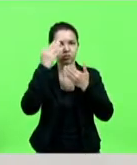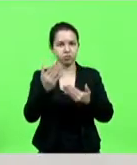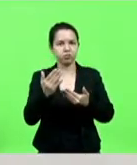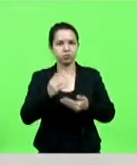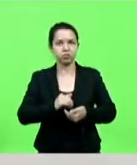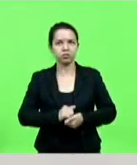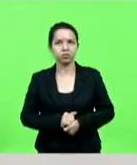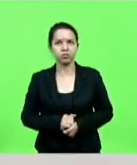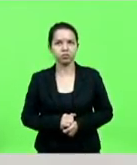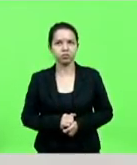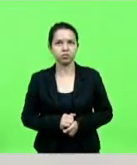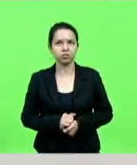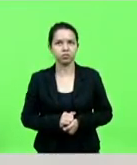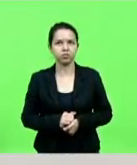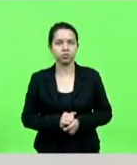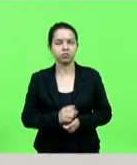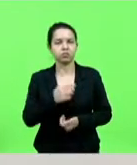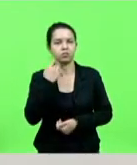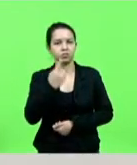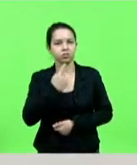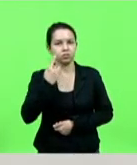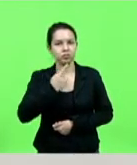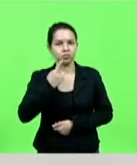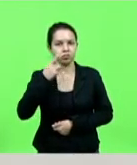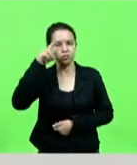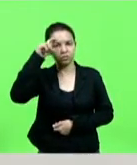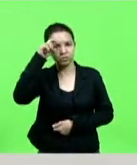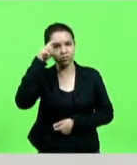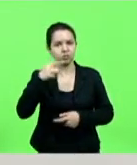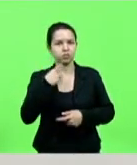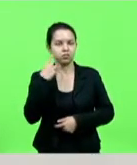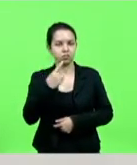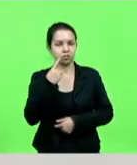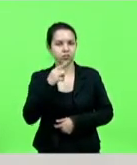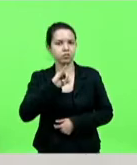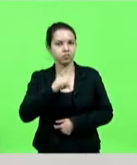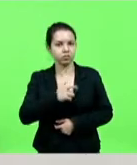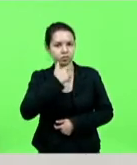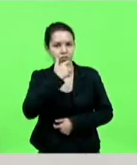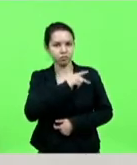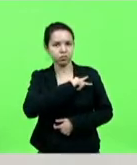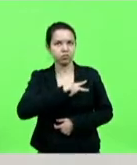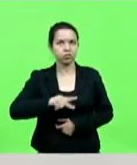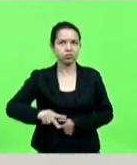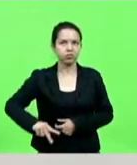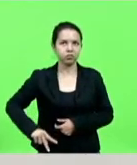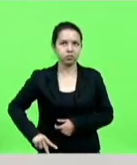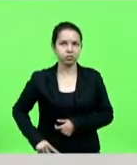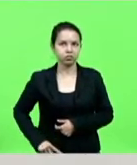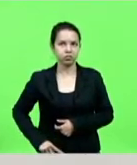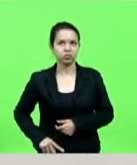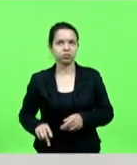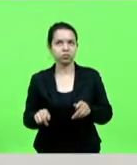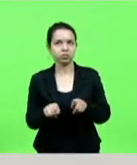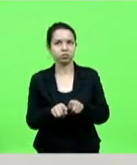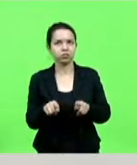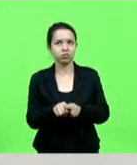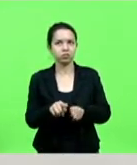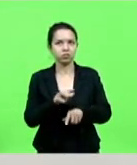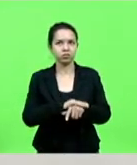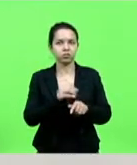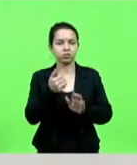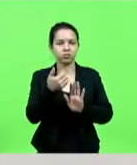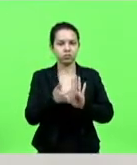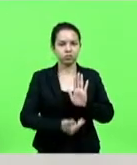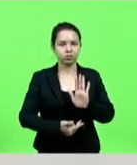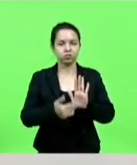em nome do deputado Marcos Vieira e do deputado Gerri, que é o presidente e foi o relator na Comissão de Finanças, por